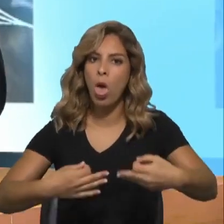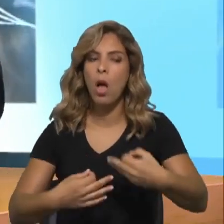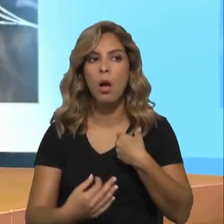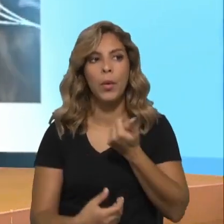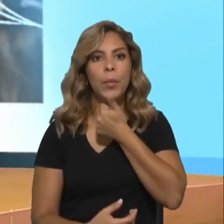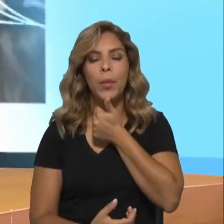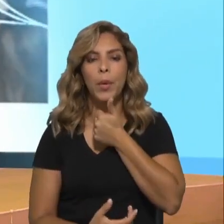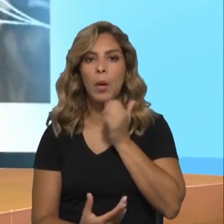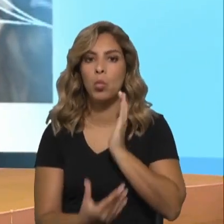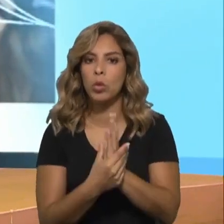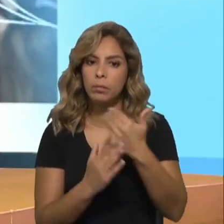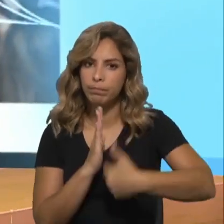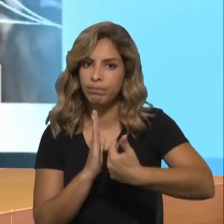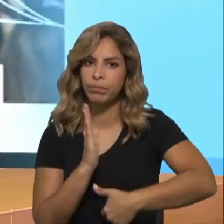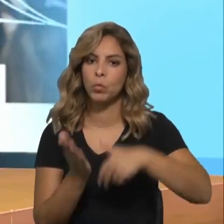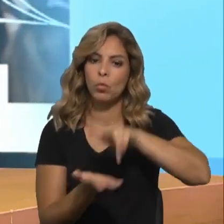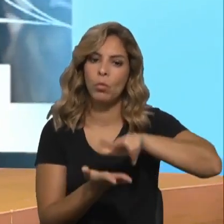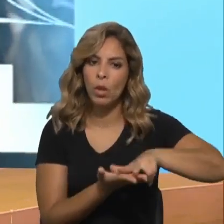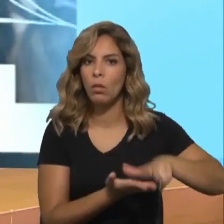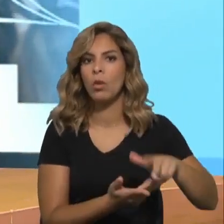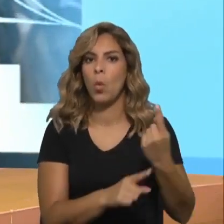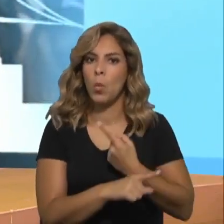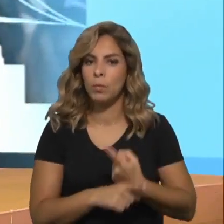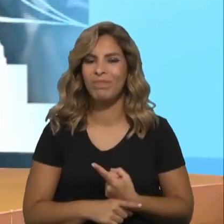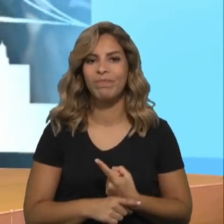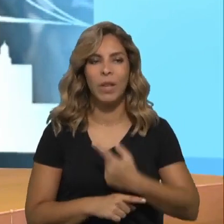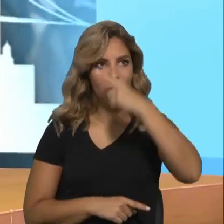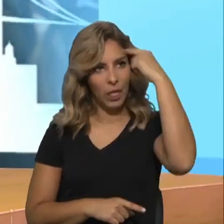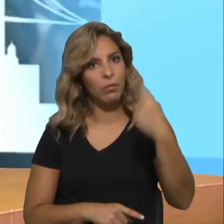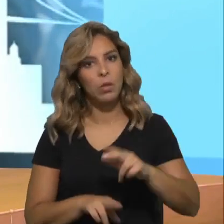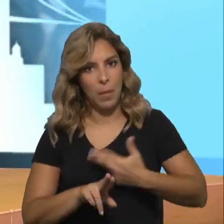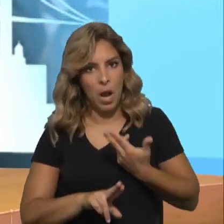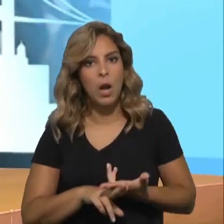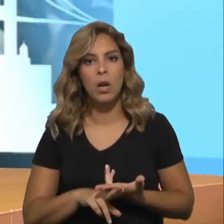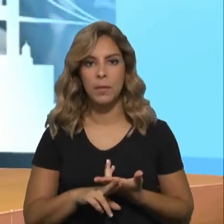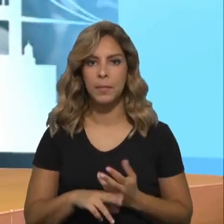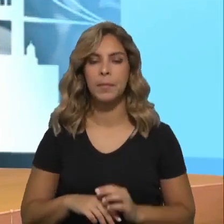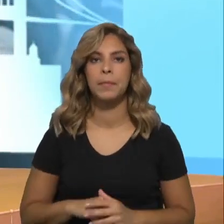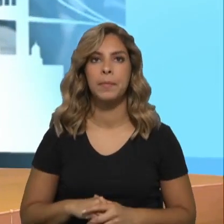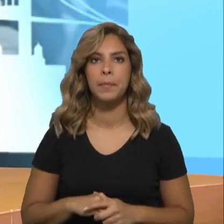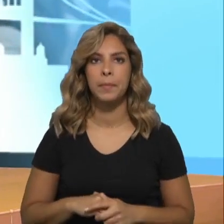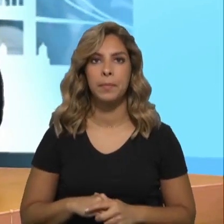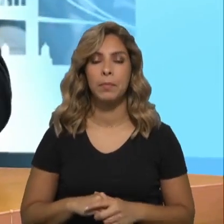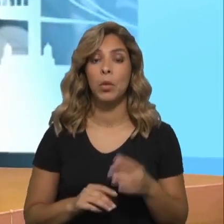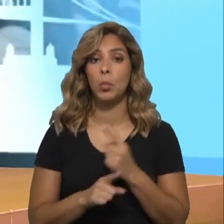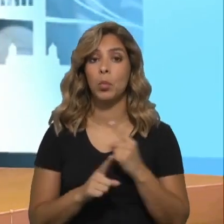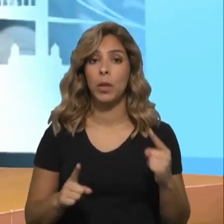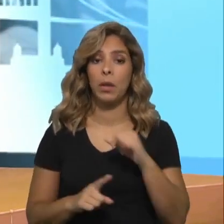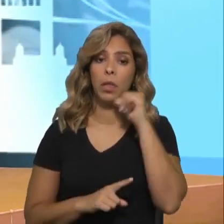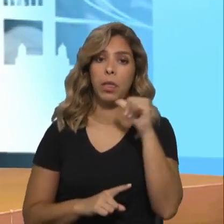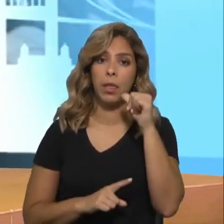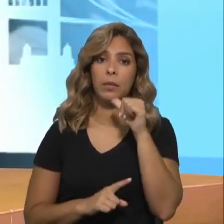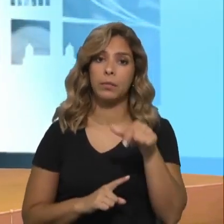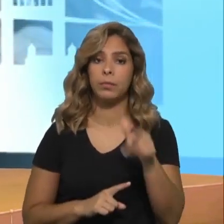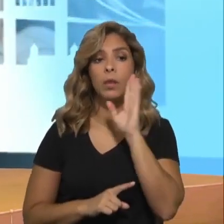e de documentação em Portugal, têm mais dificuldades, uma vez que o processo de regularização